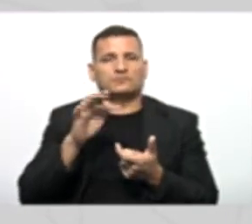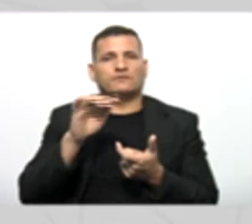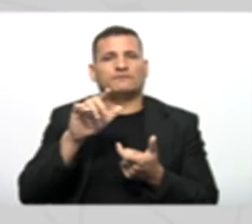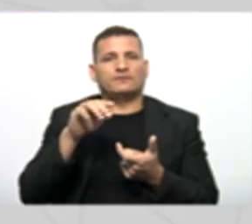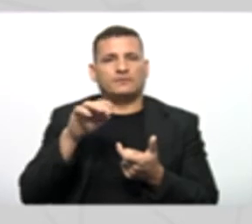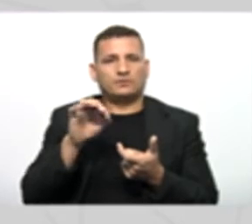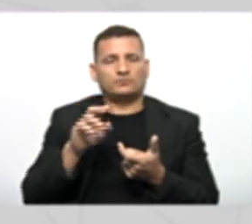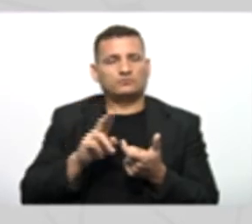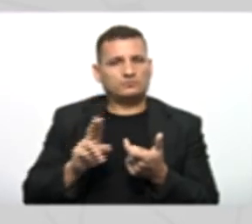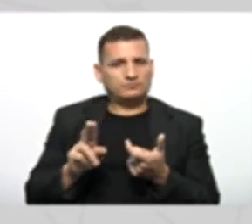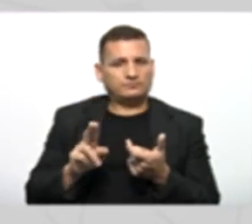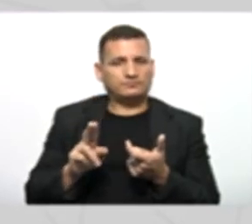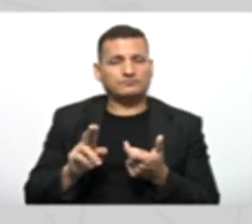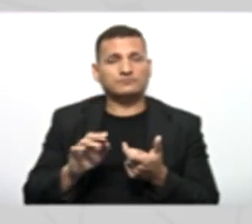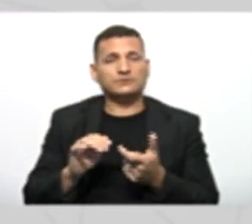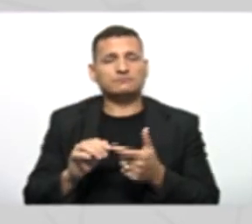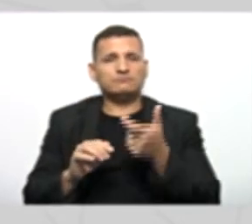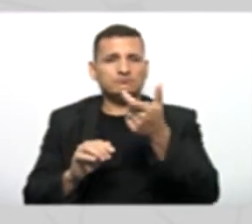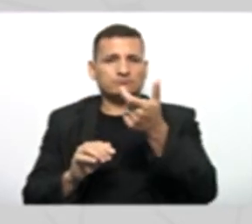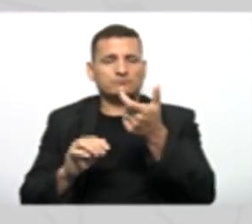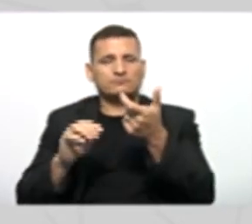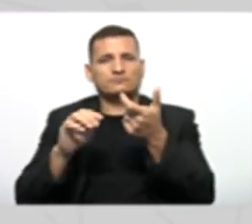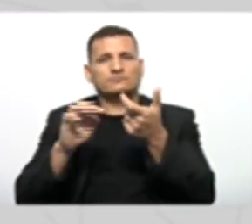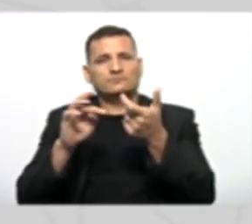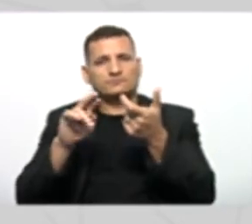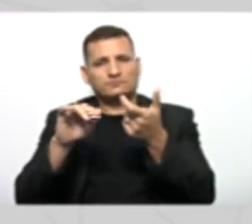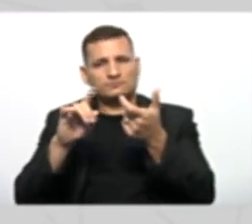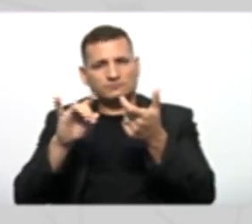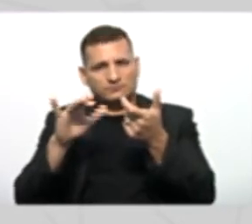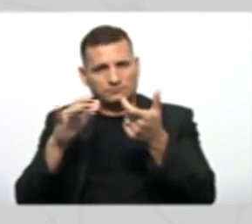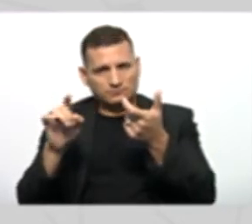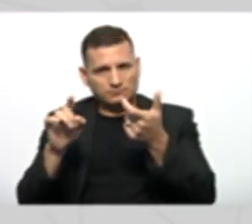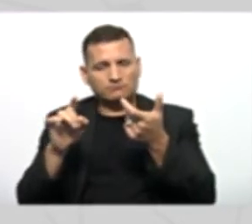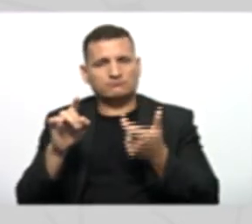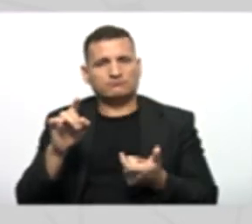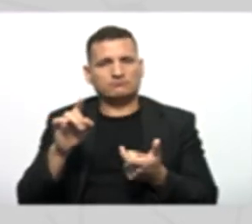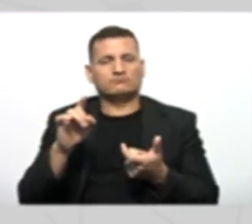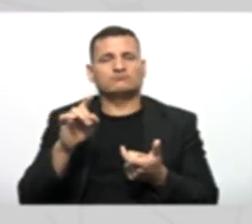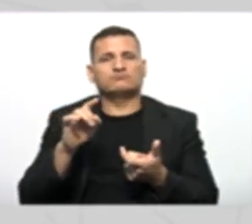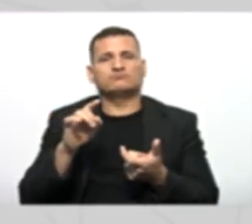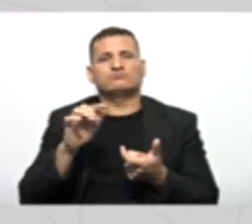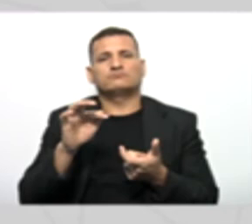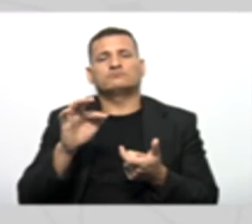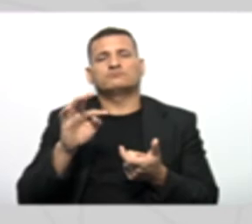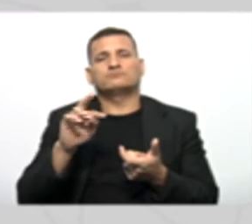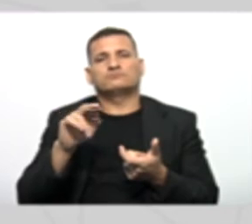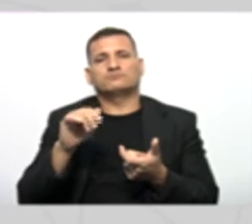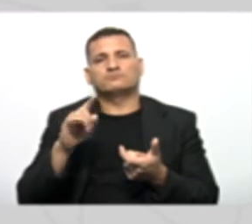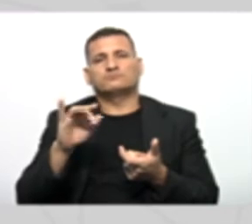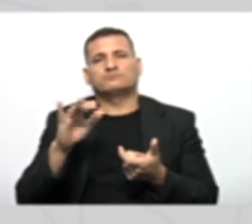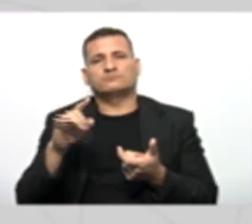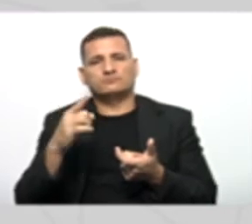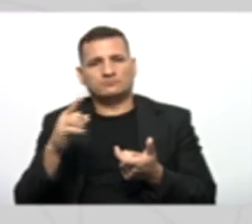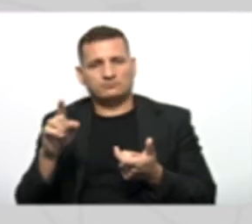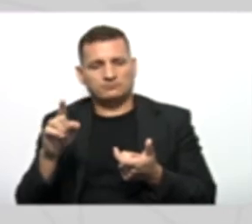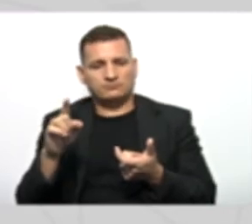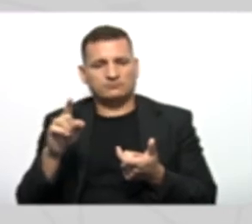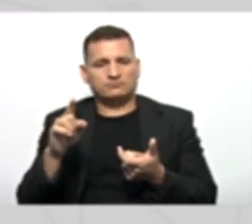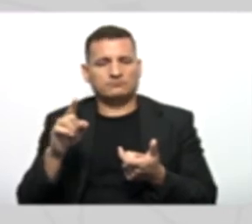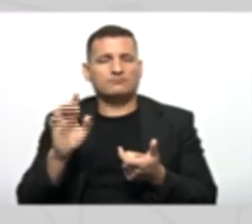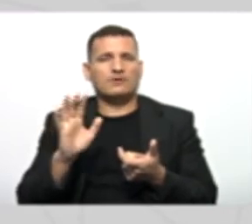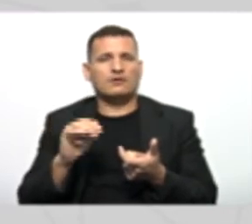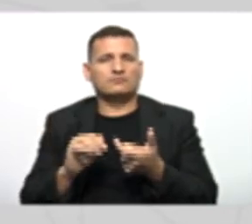Tínhamos O atributo Tradição Na classe Pai E o atributo Tradição Na classe Filha O que aconteceu É que esses